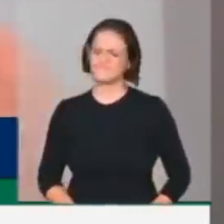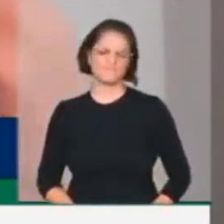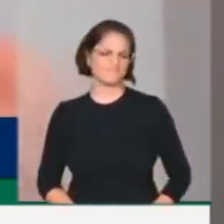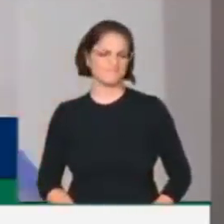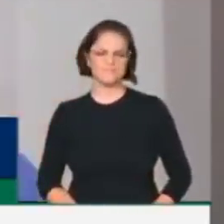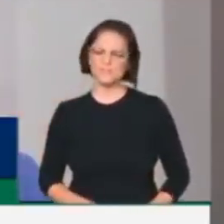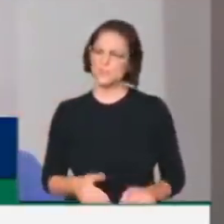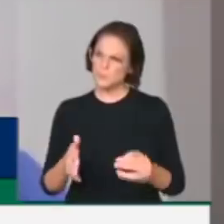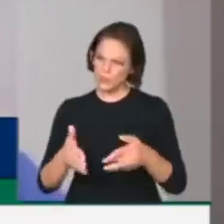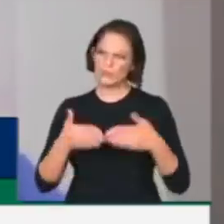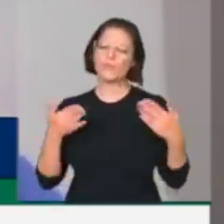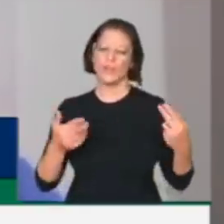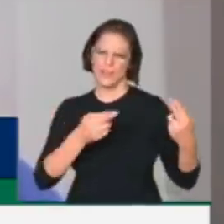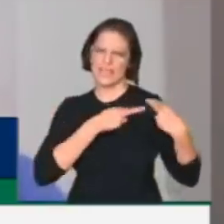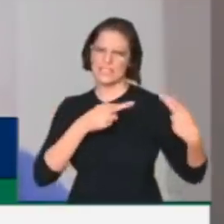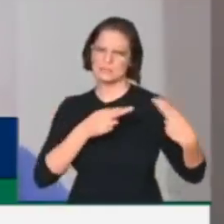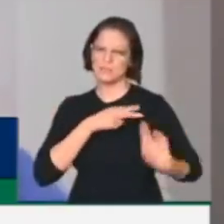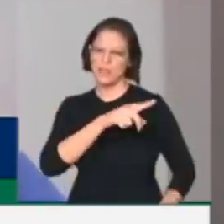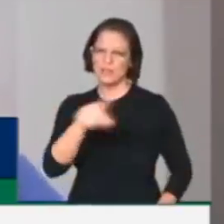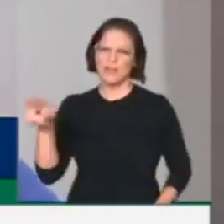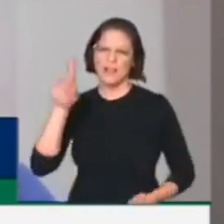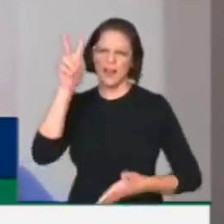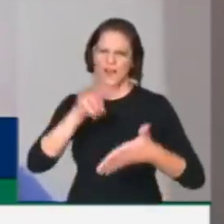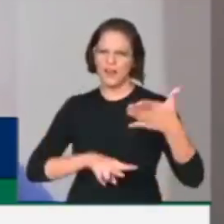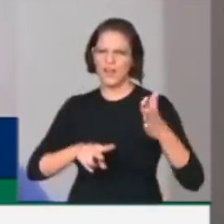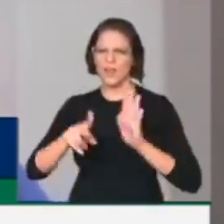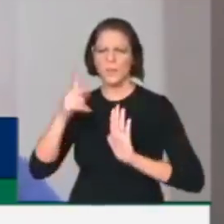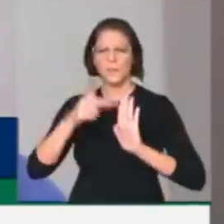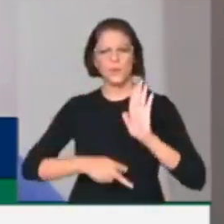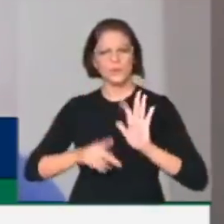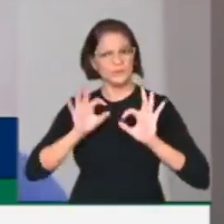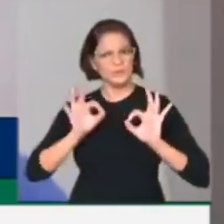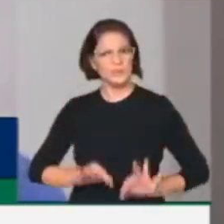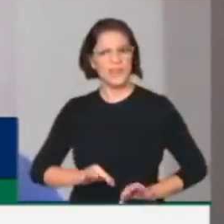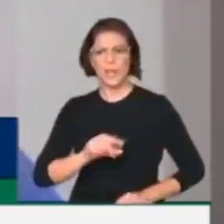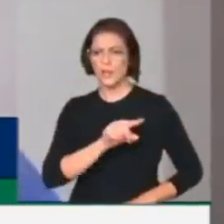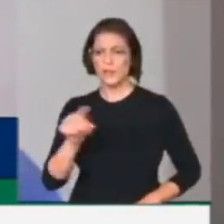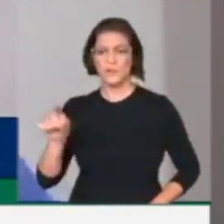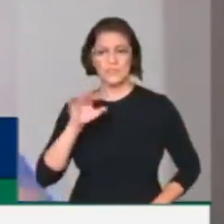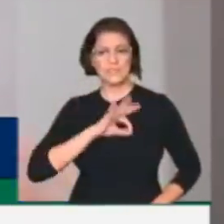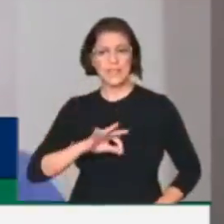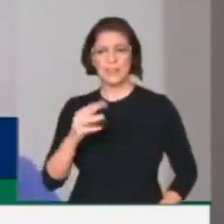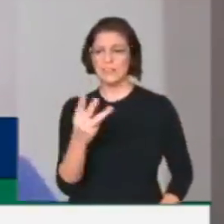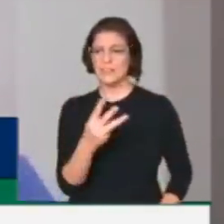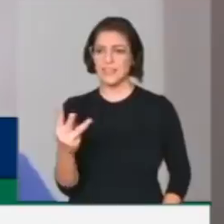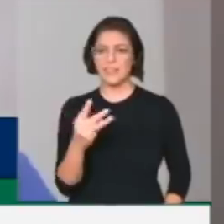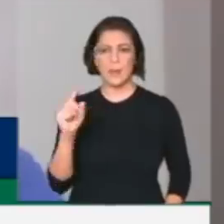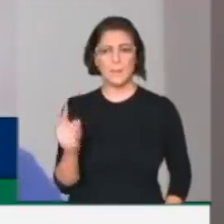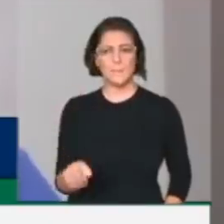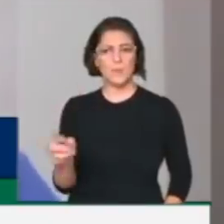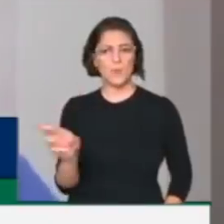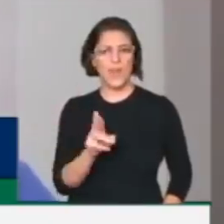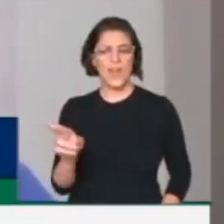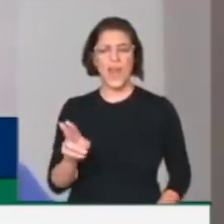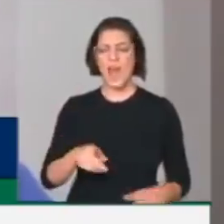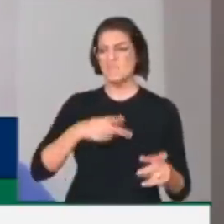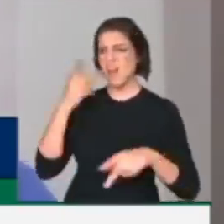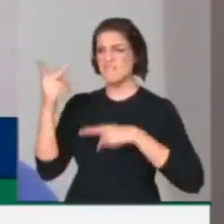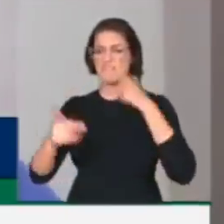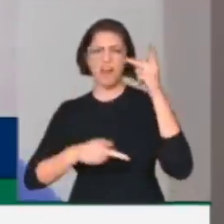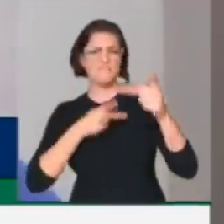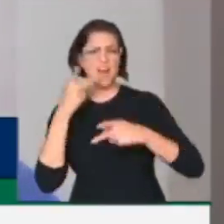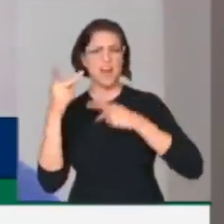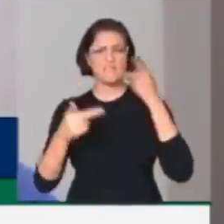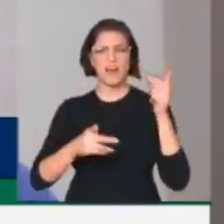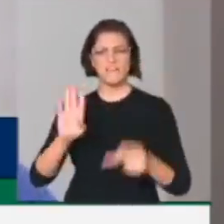oposição que tenham responsabilidade, que leiam o projeto e que defendam corretamente. Vocês não ganham R$ 33 mil por mês para decorar discurso demagógico e vomitar mentira em